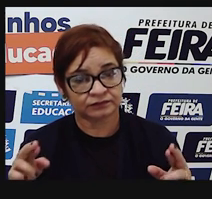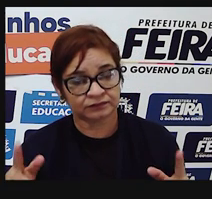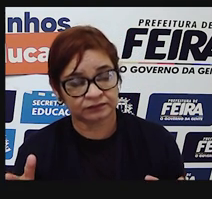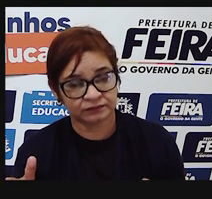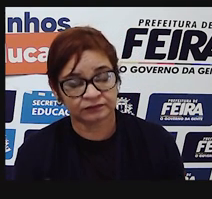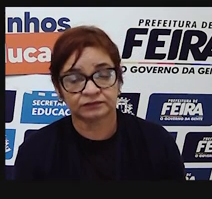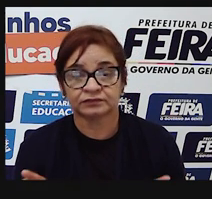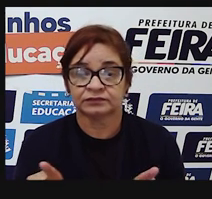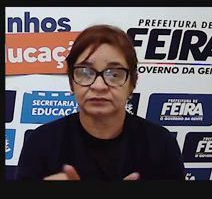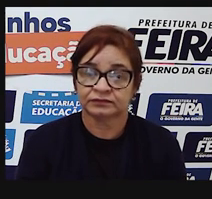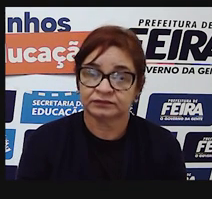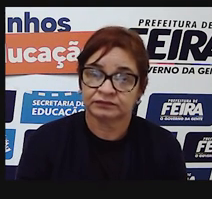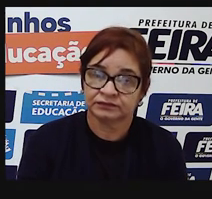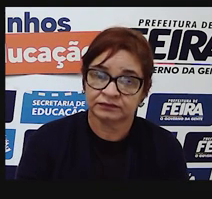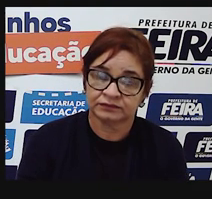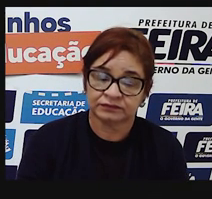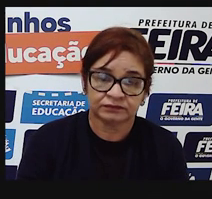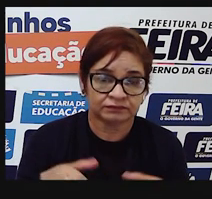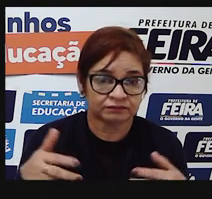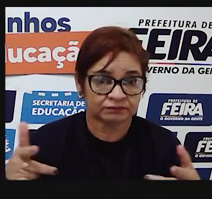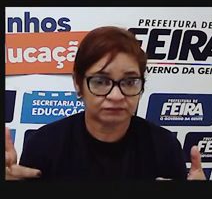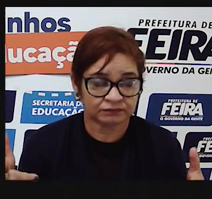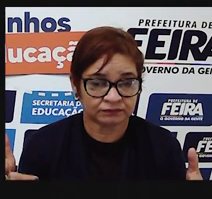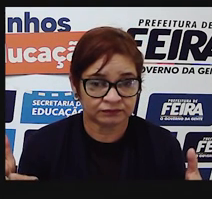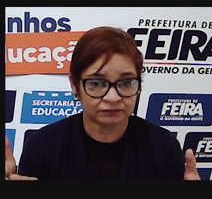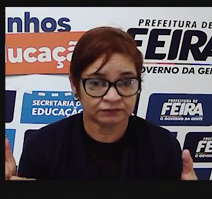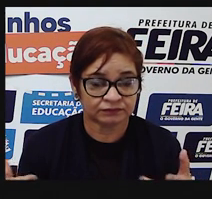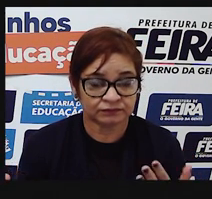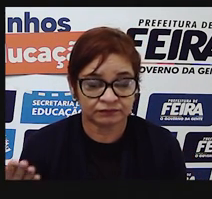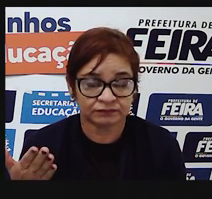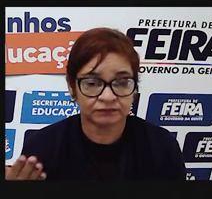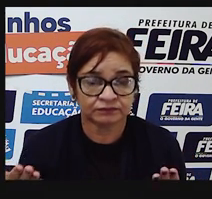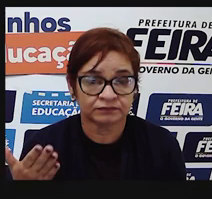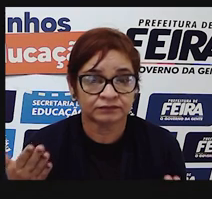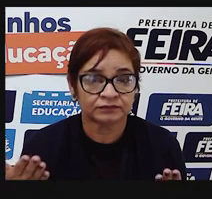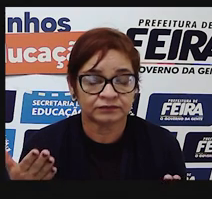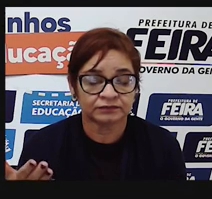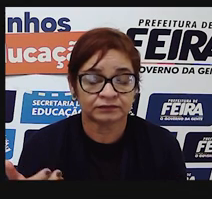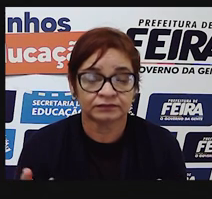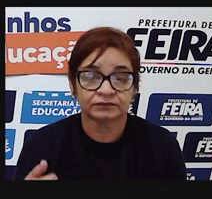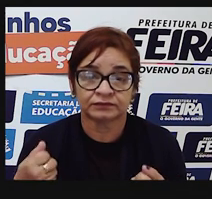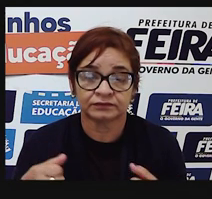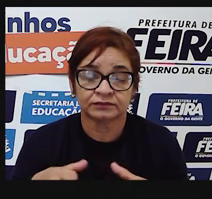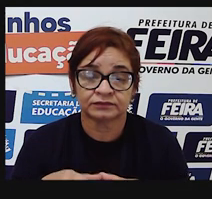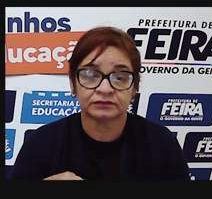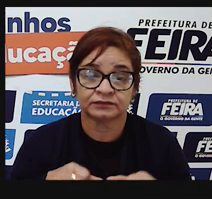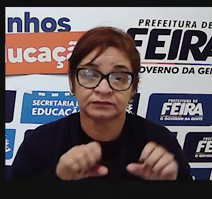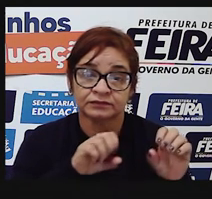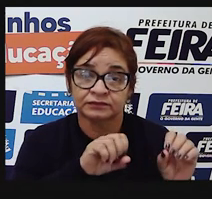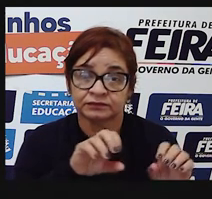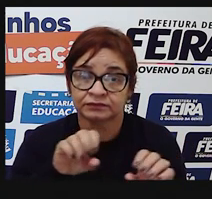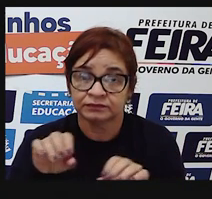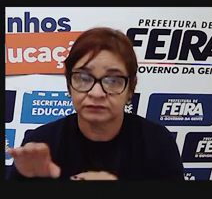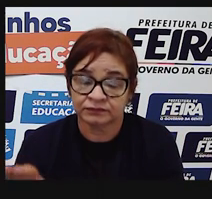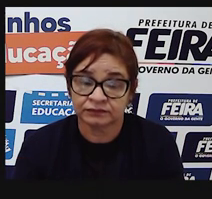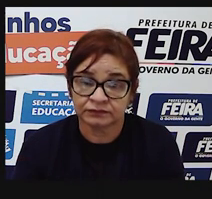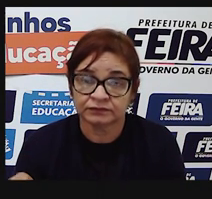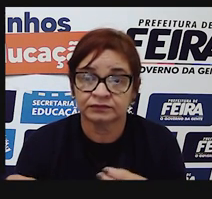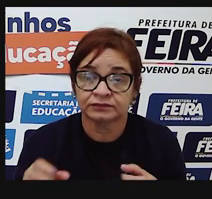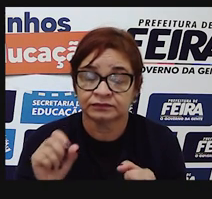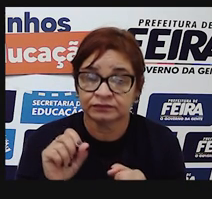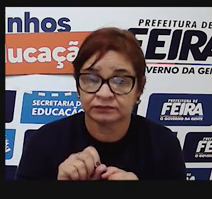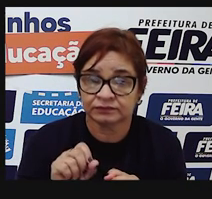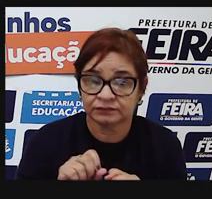só esses dois, mas qualquer outro, a depender da intenção de quem está utilizando estes